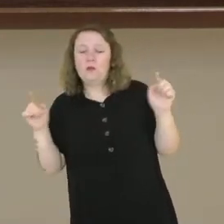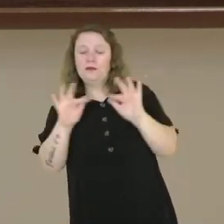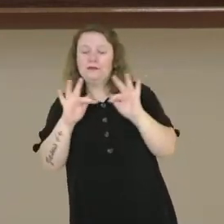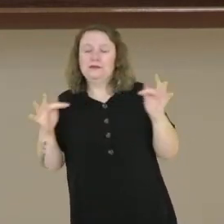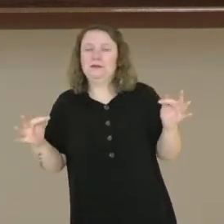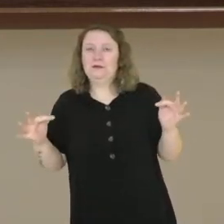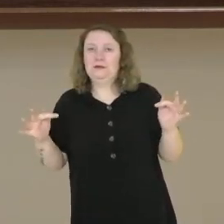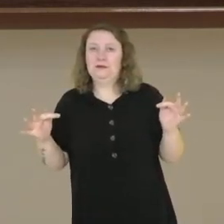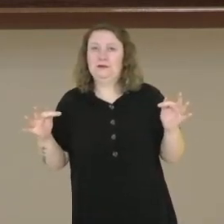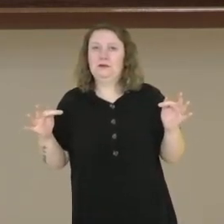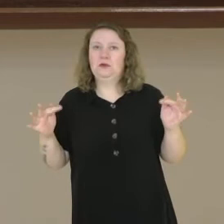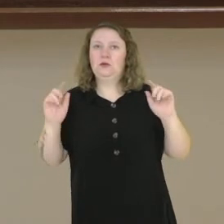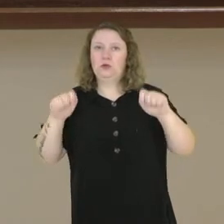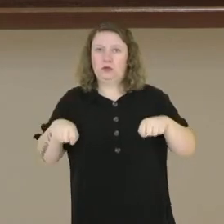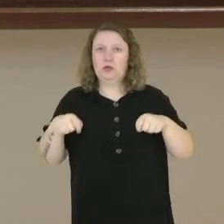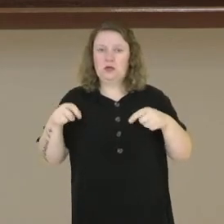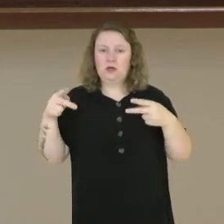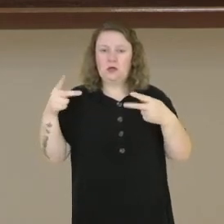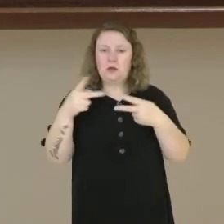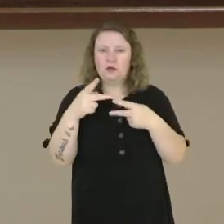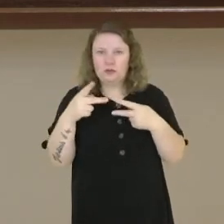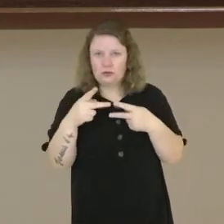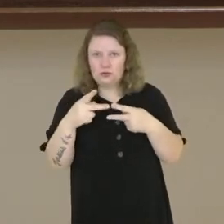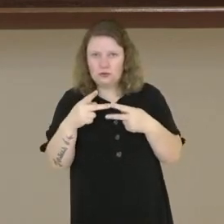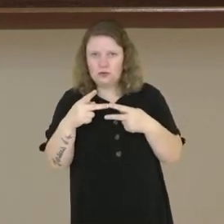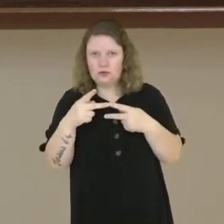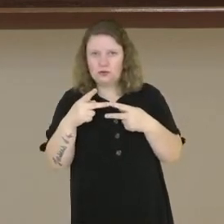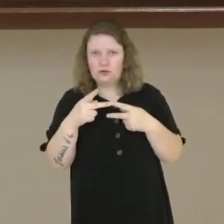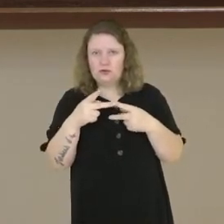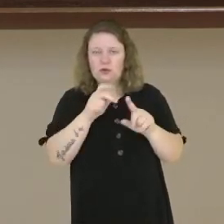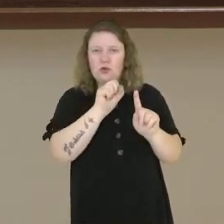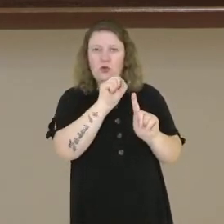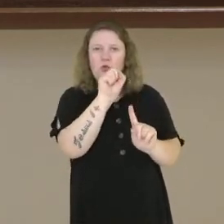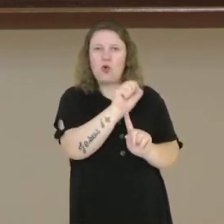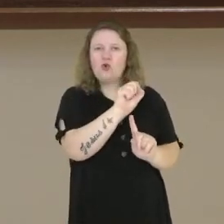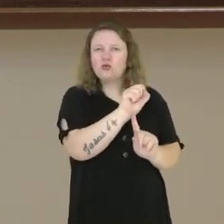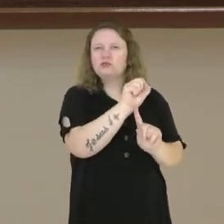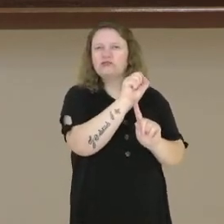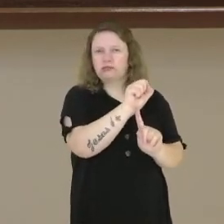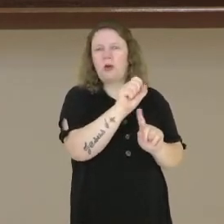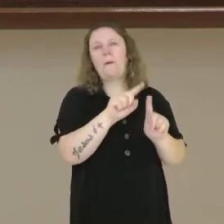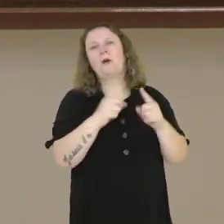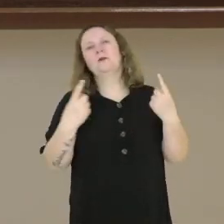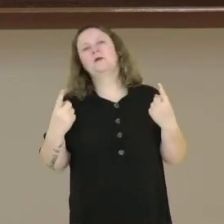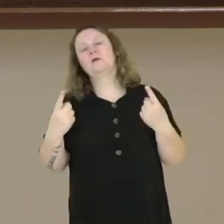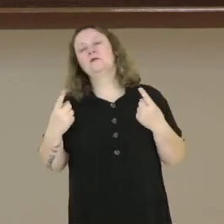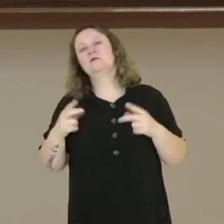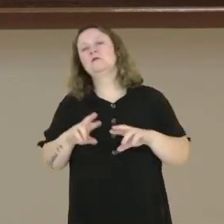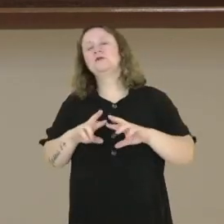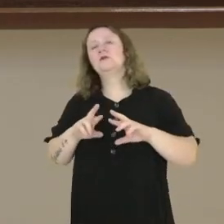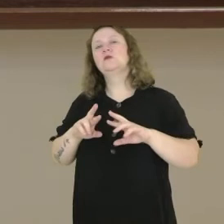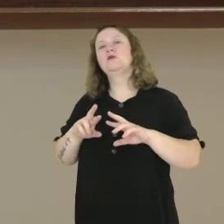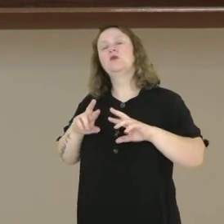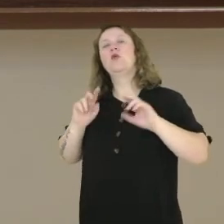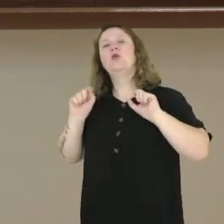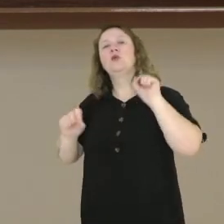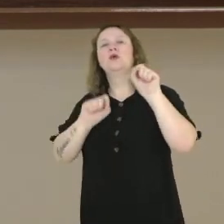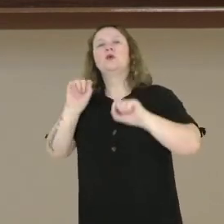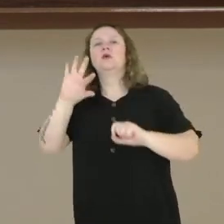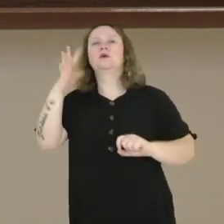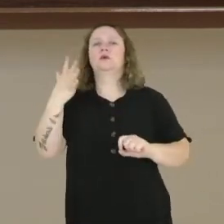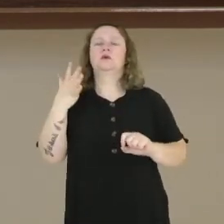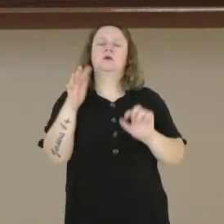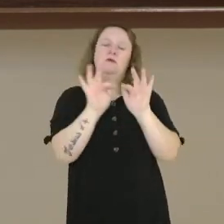seria predicativo do sujeito. Mas nesse caso, como é maior, mais desenvolvida, é uma oração grande, é uma oração